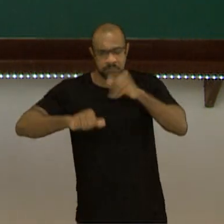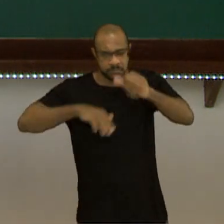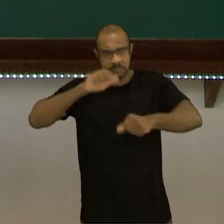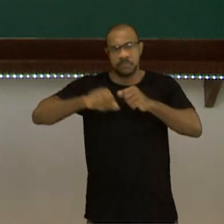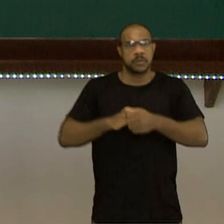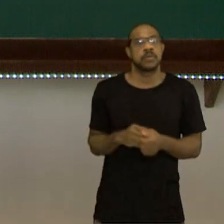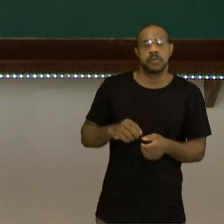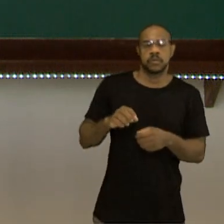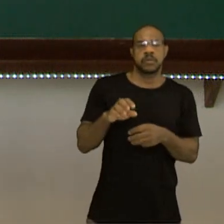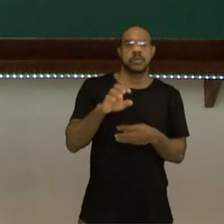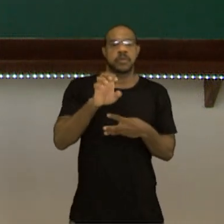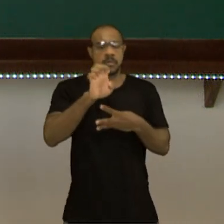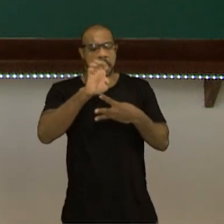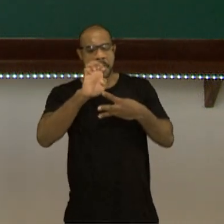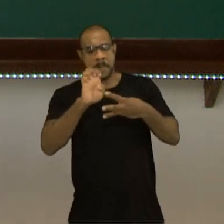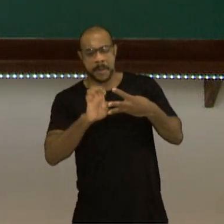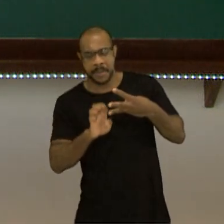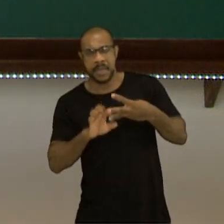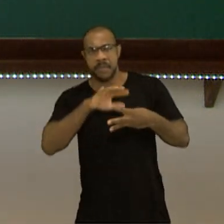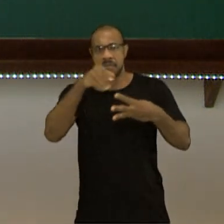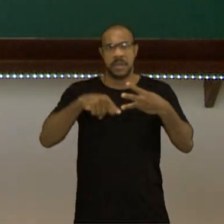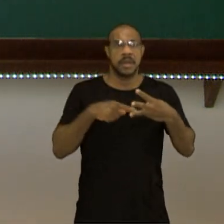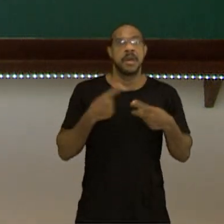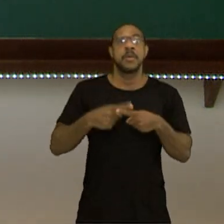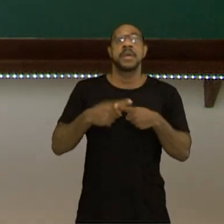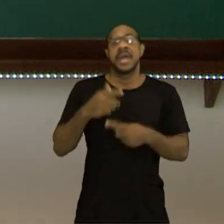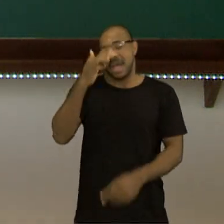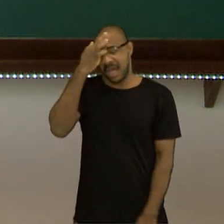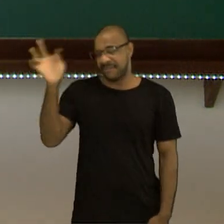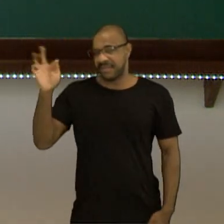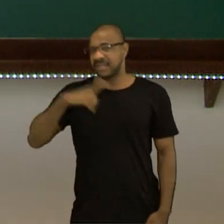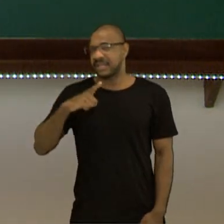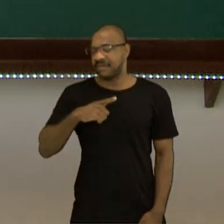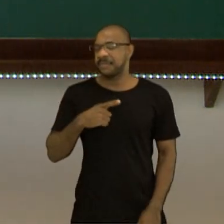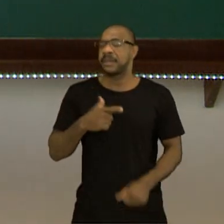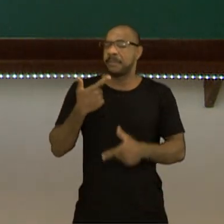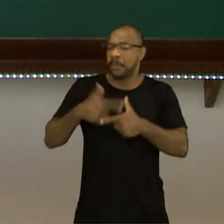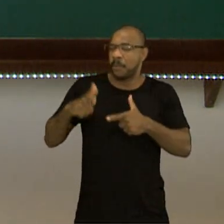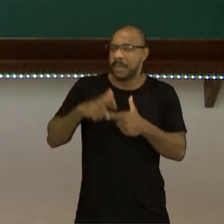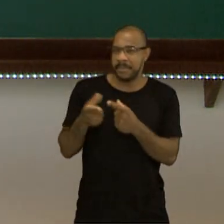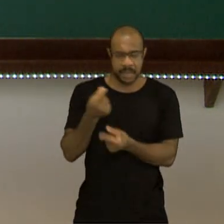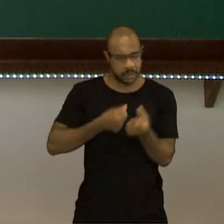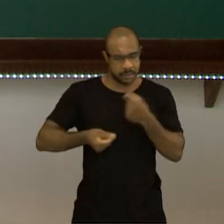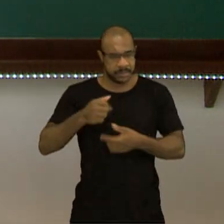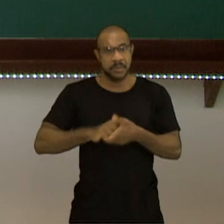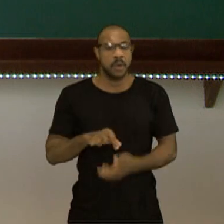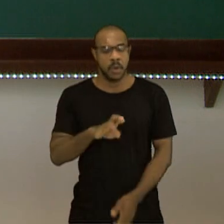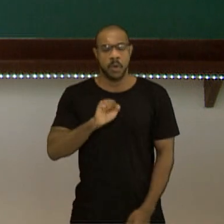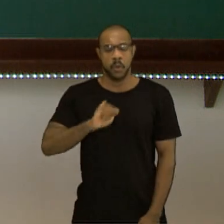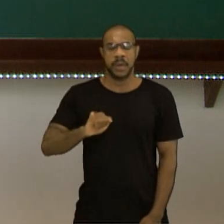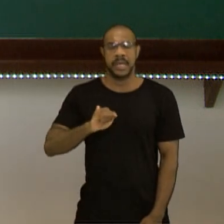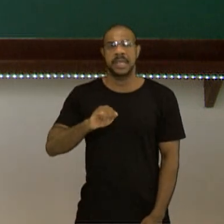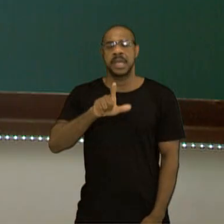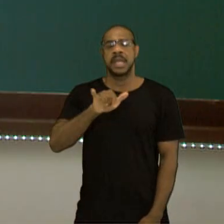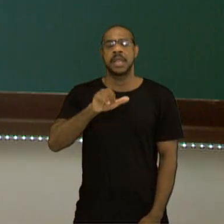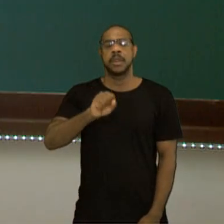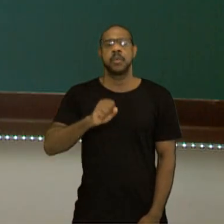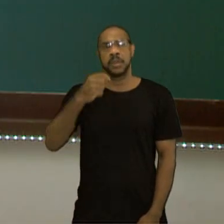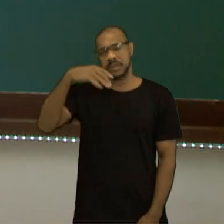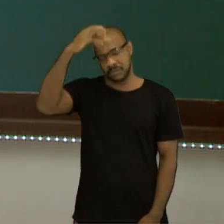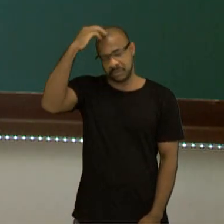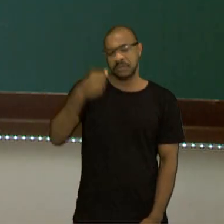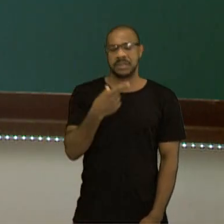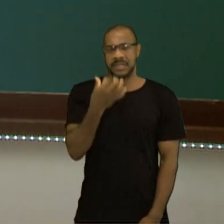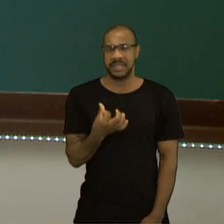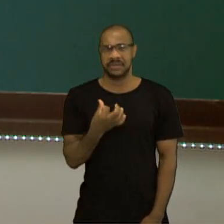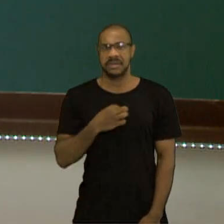estados gerais, porque a França estava passando por uma crise econômica e o rei Luís XVI, ele vai convocar, então,